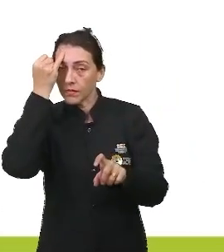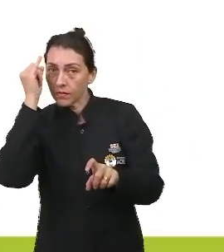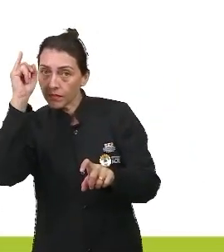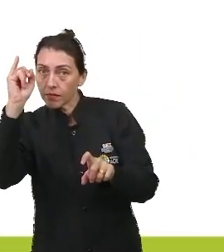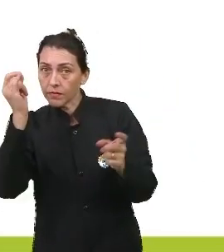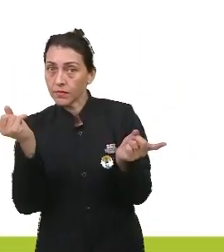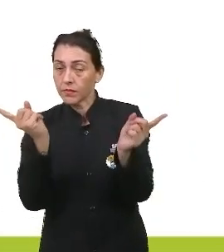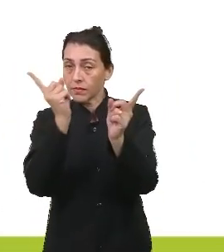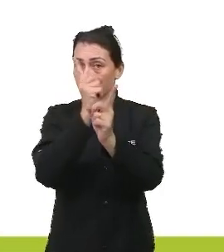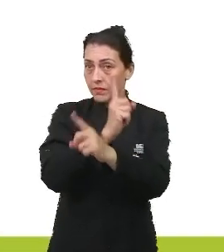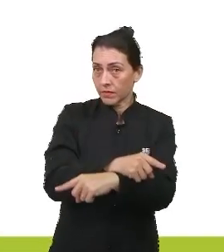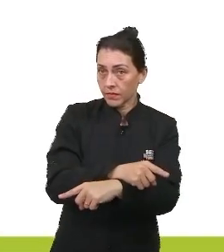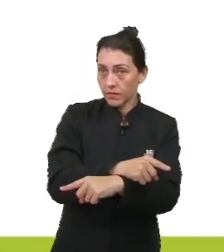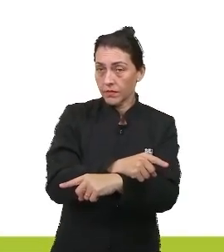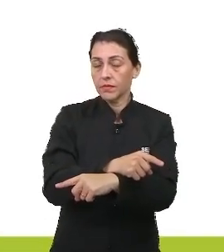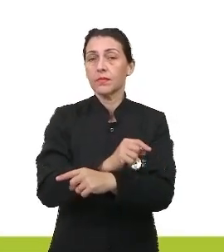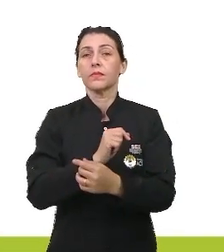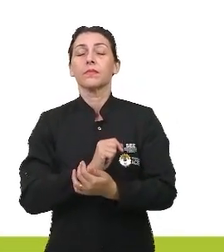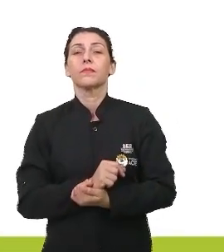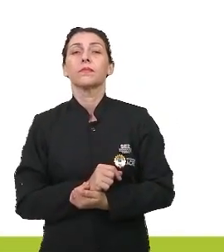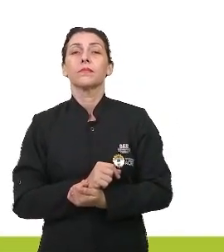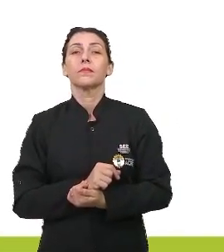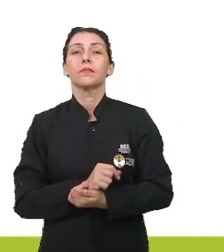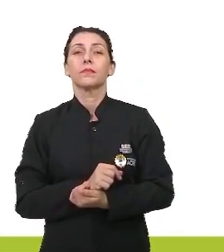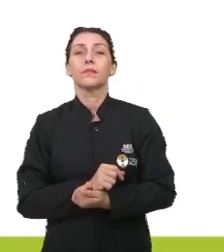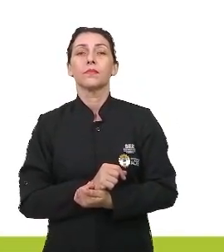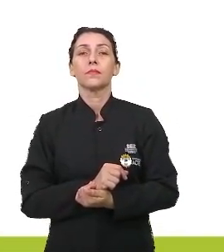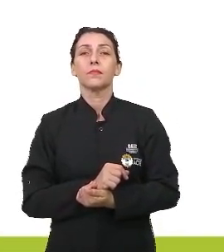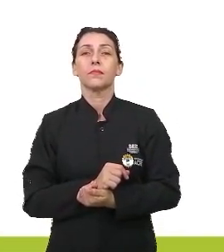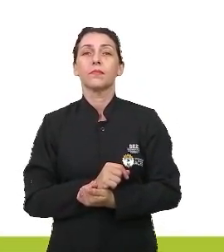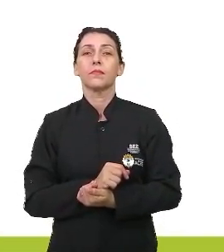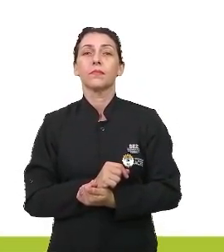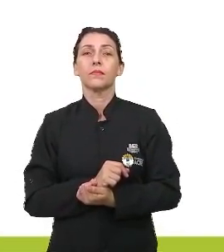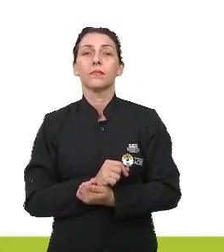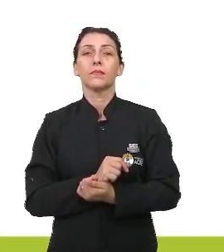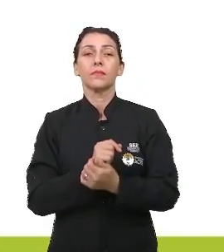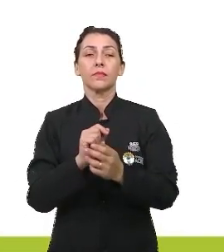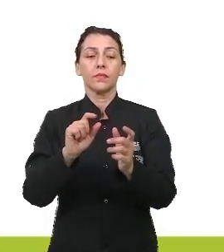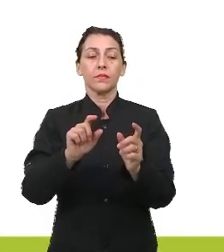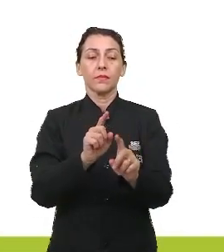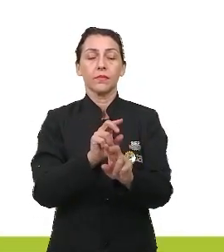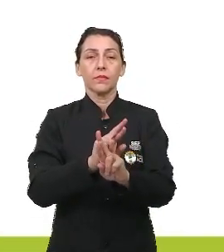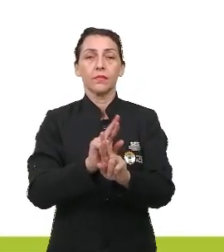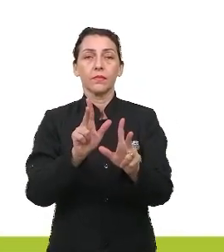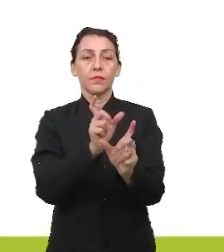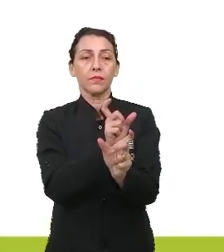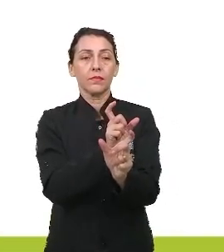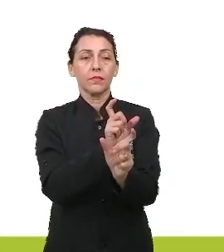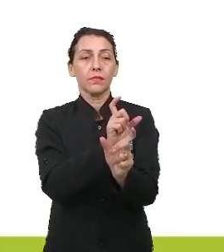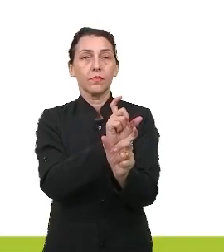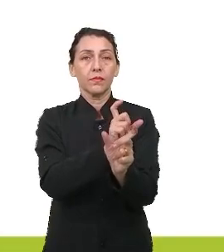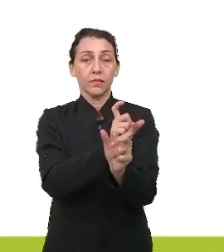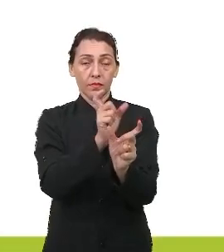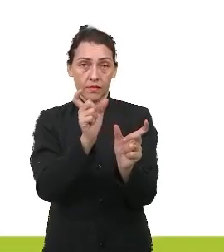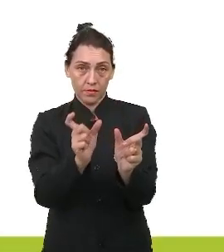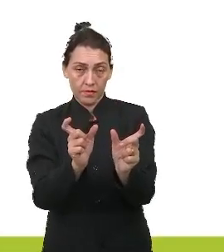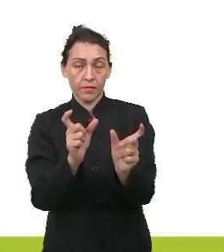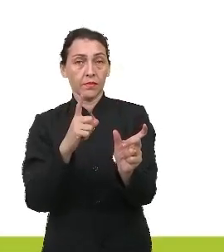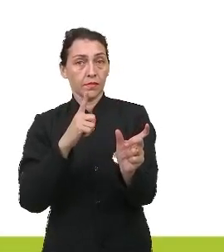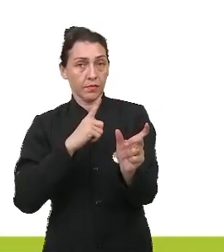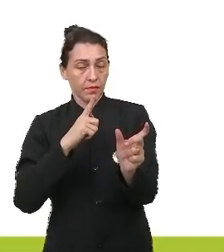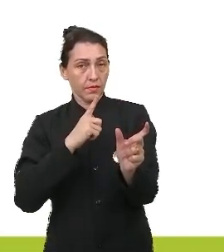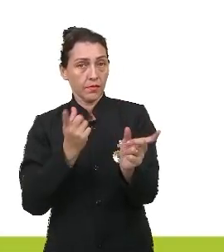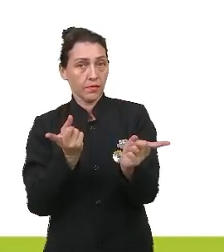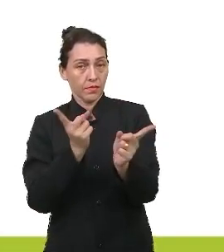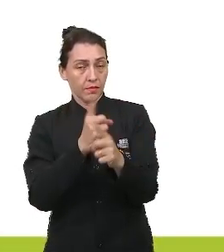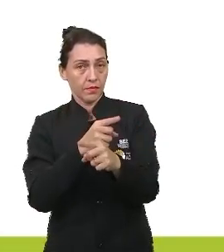contrastante, isto é, em que há oposição, além de conter em si uma contradição,